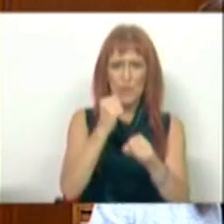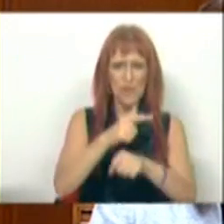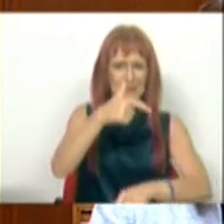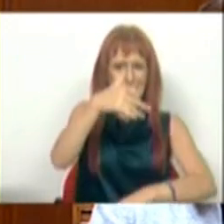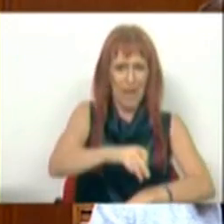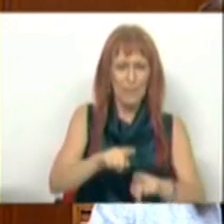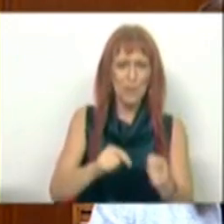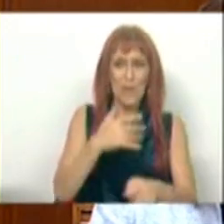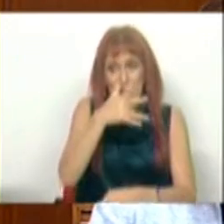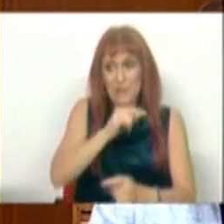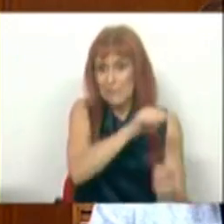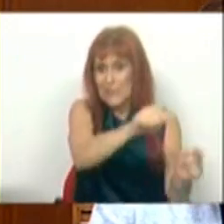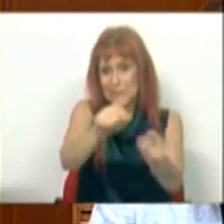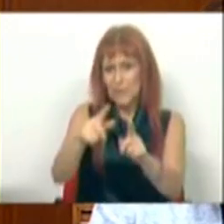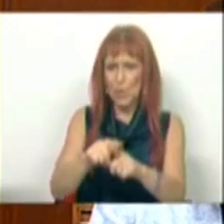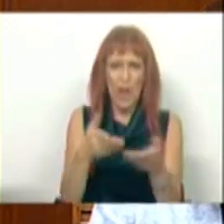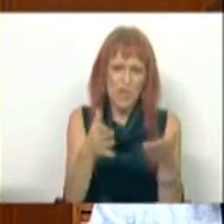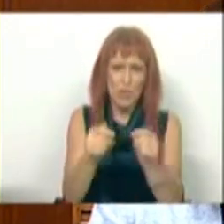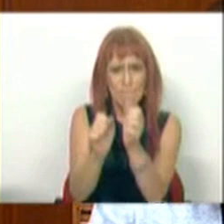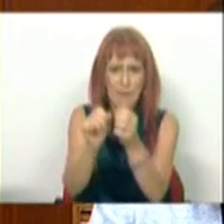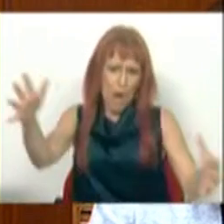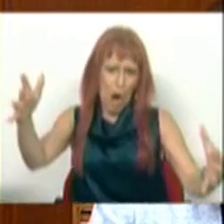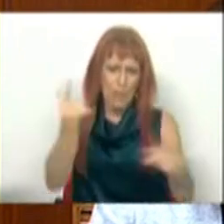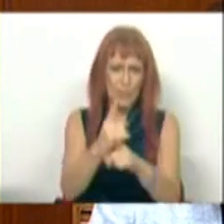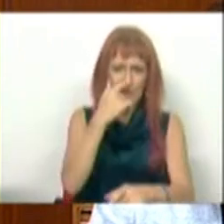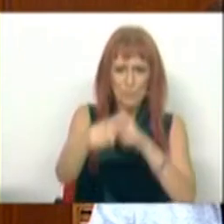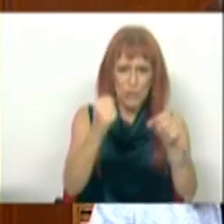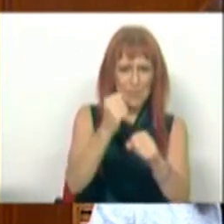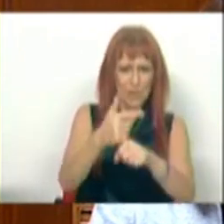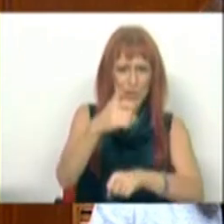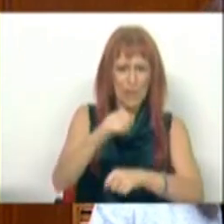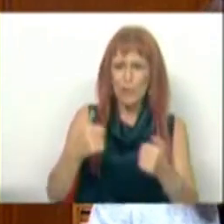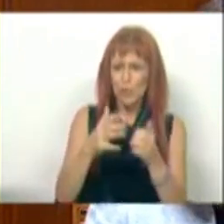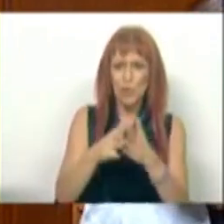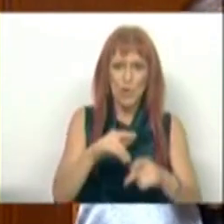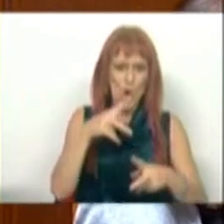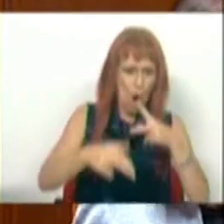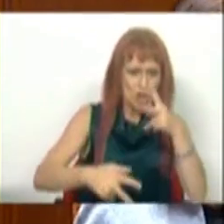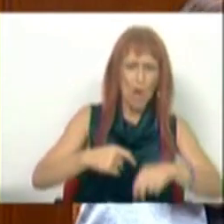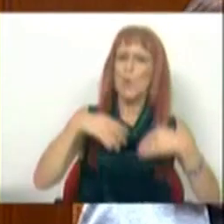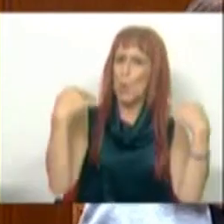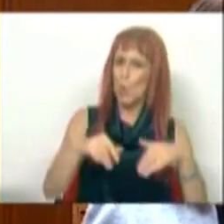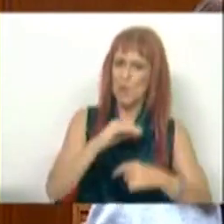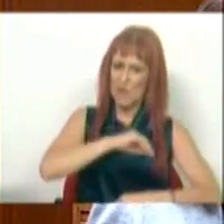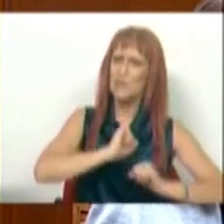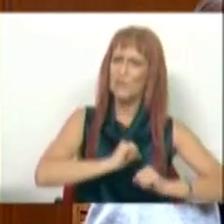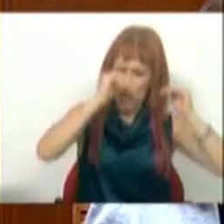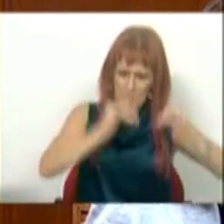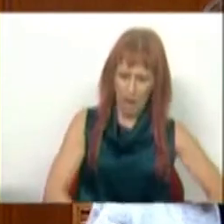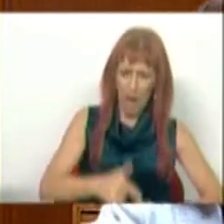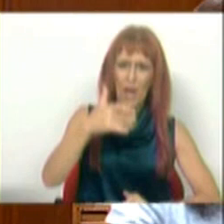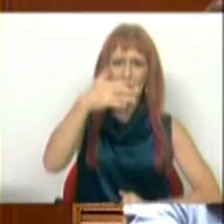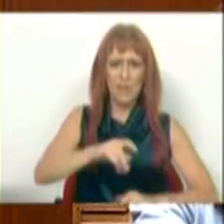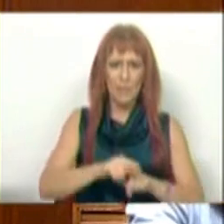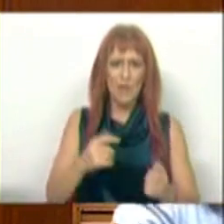da TAP, infelizmente para eles, dão um contributo maior, porque os trabalhadores da TAP estão a sofrer cortes, cortes pesados nos seus salários. A